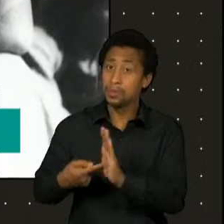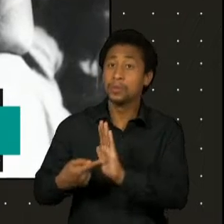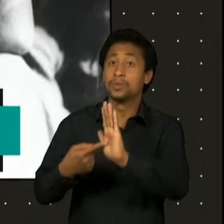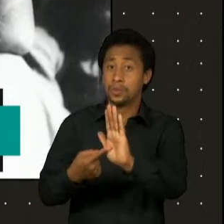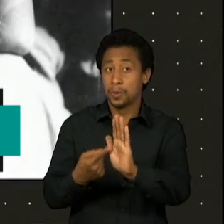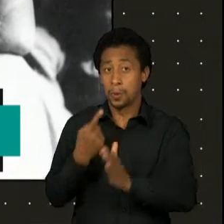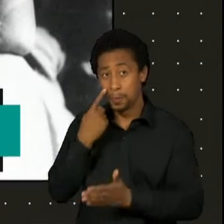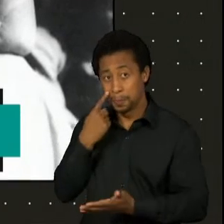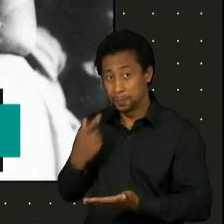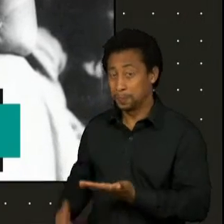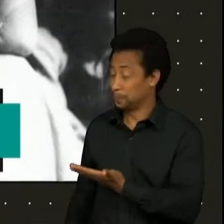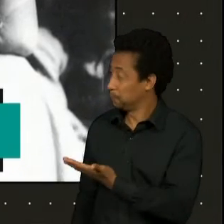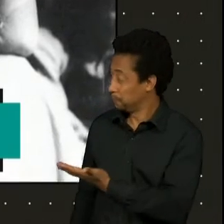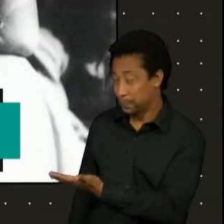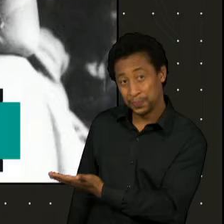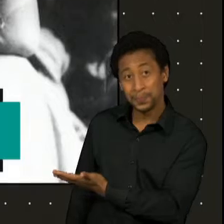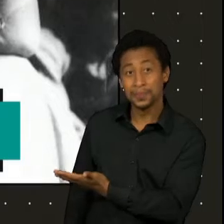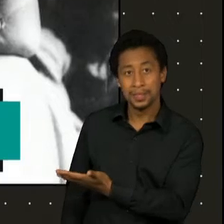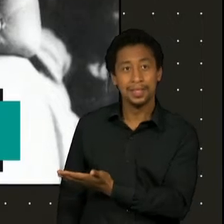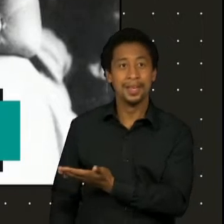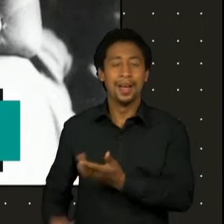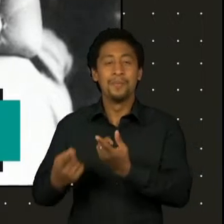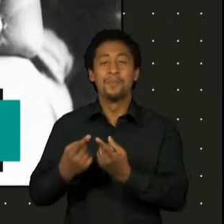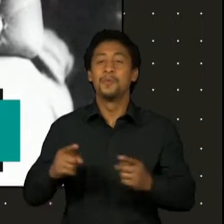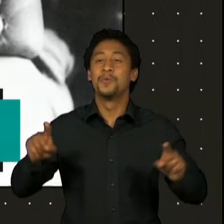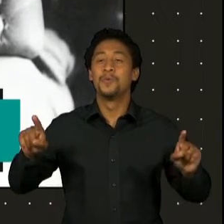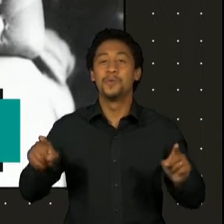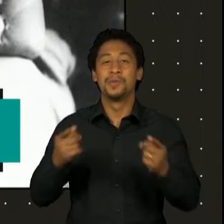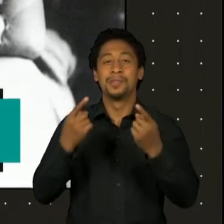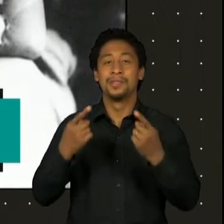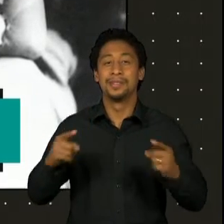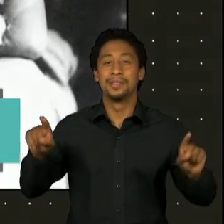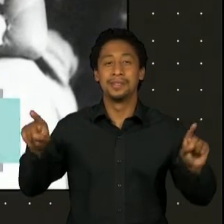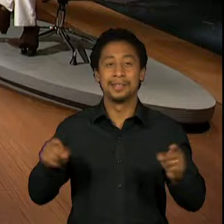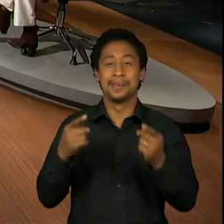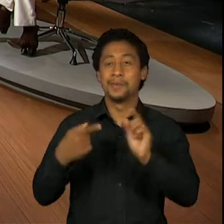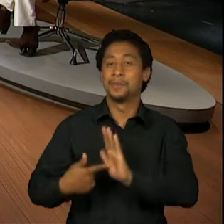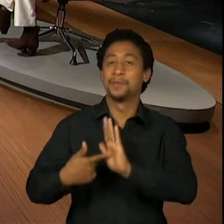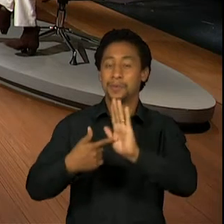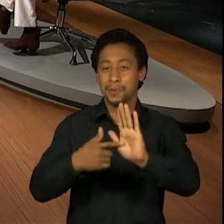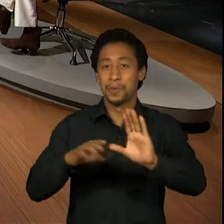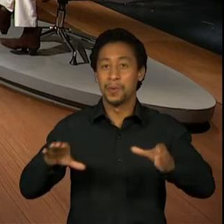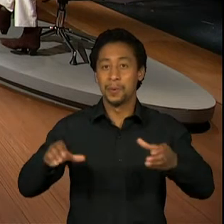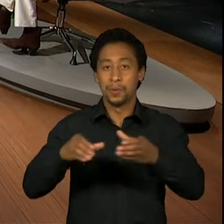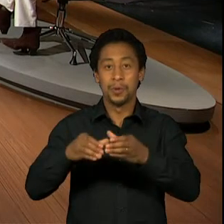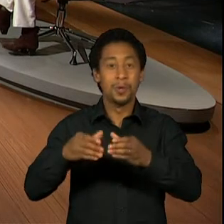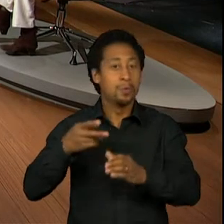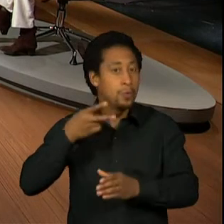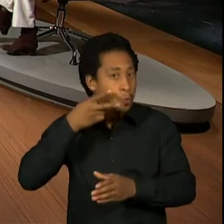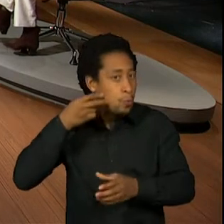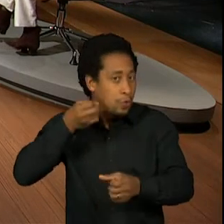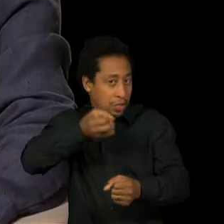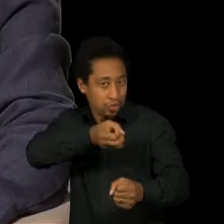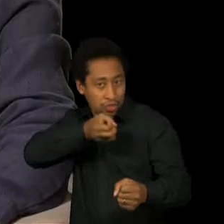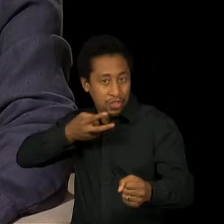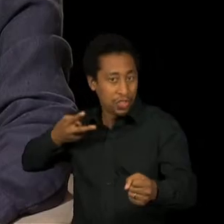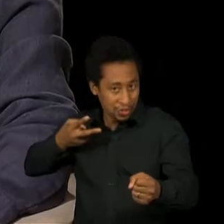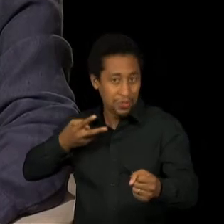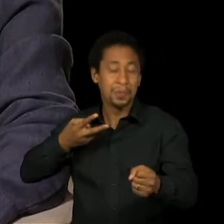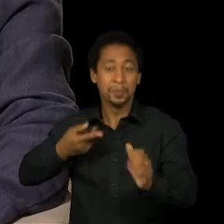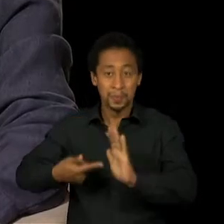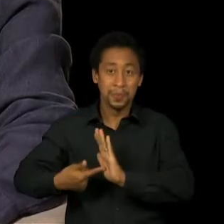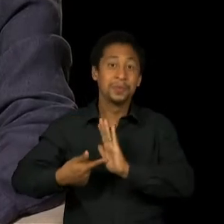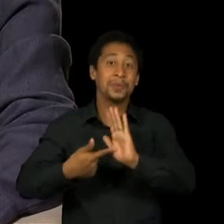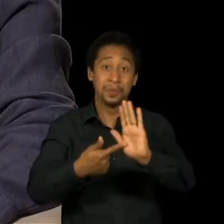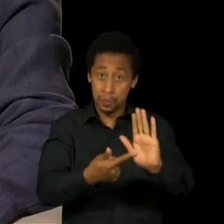enfim, uma grande música de origem indígena. Uma pessoa incrível, talentosíssima,